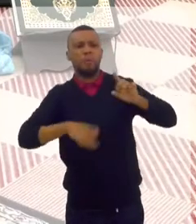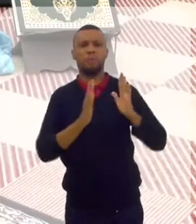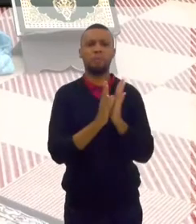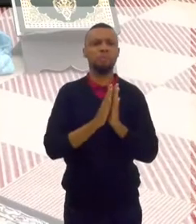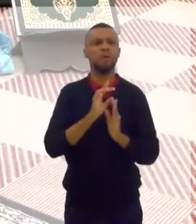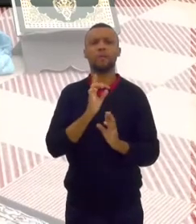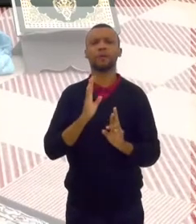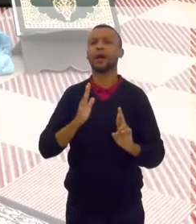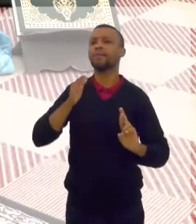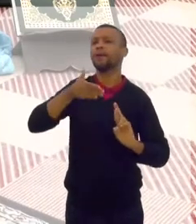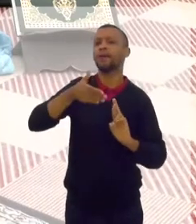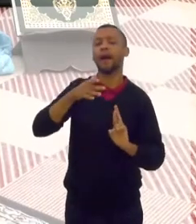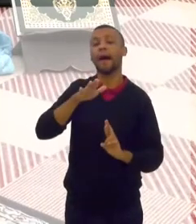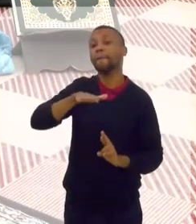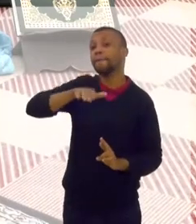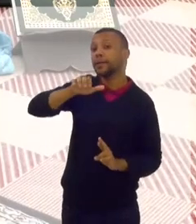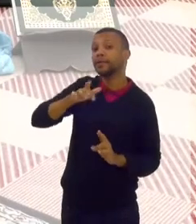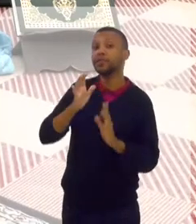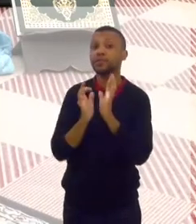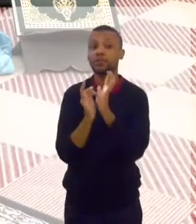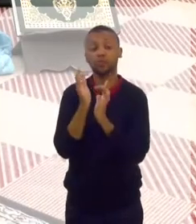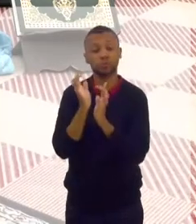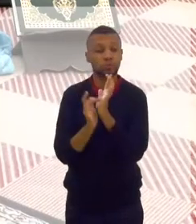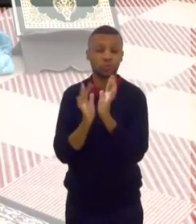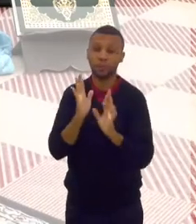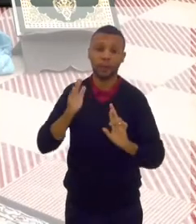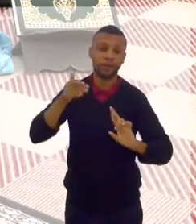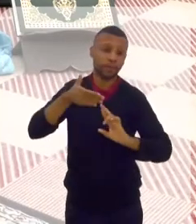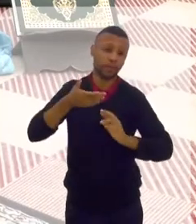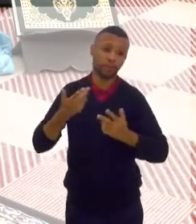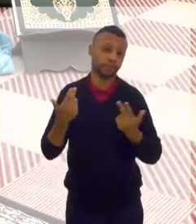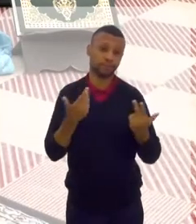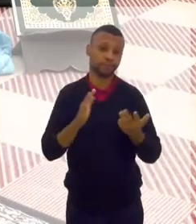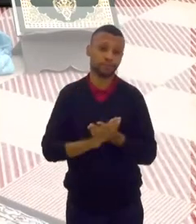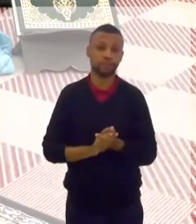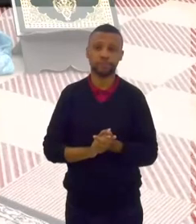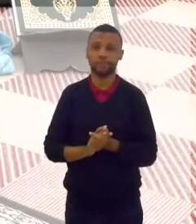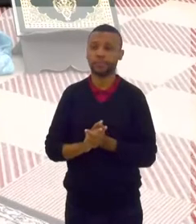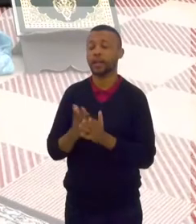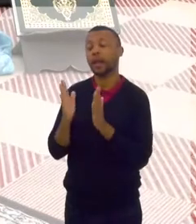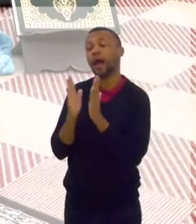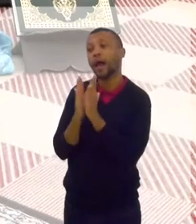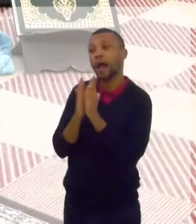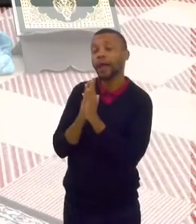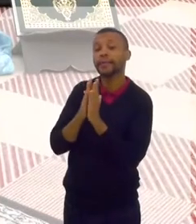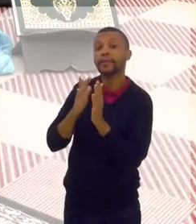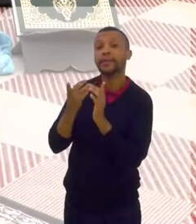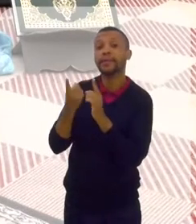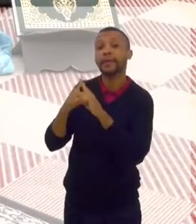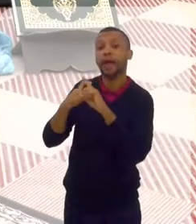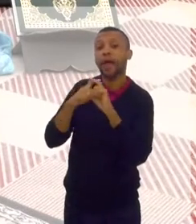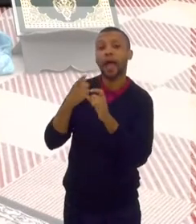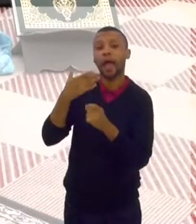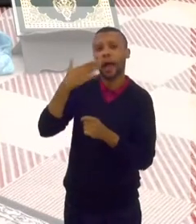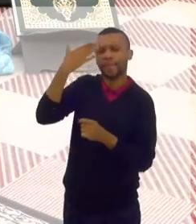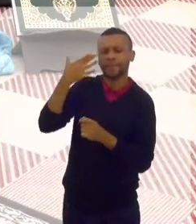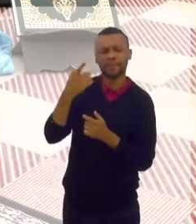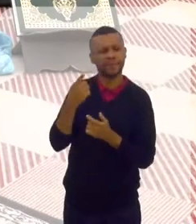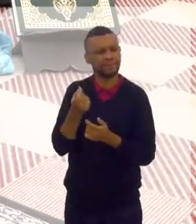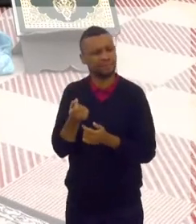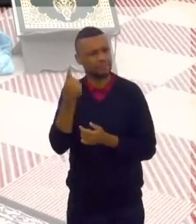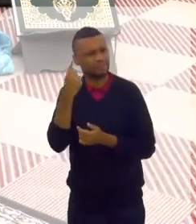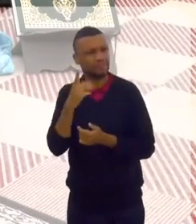Até porque está se fazendo uma referência à Mãe de Jesus, que é uma referência nossa. E os meninos? Porque, às ela reza também em árabe lá dentro da escola. O pessoal fica meio